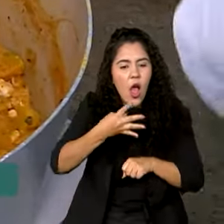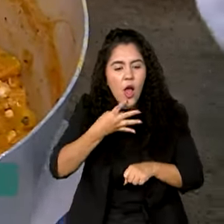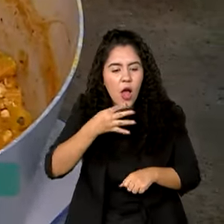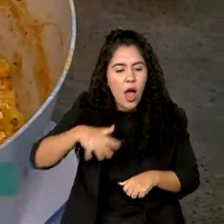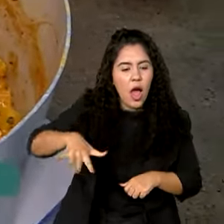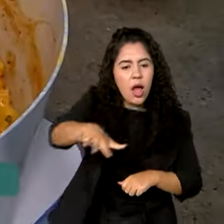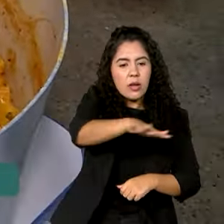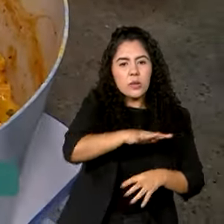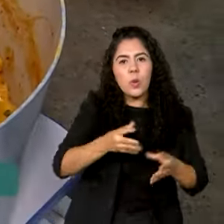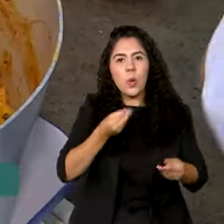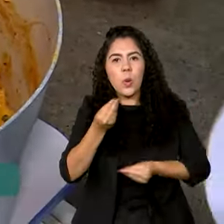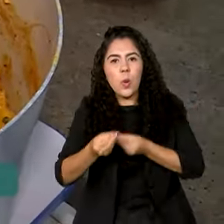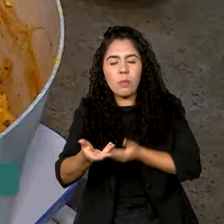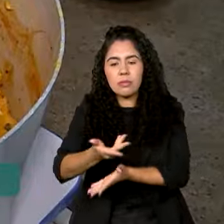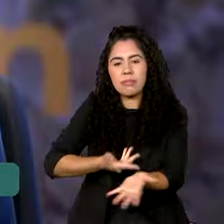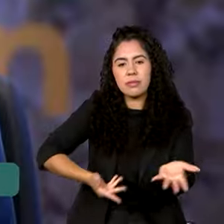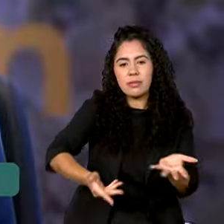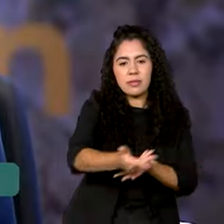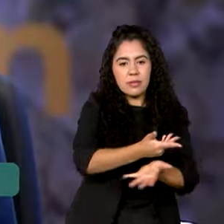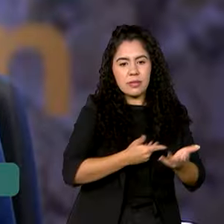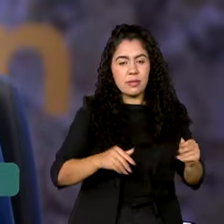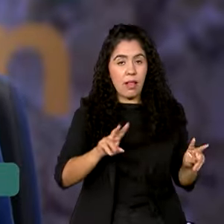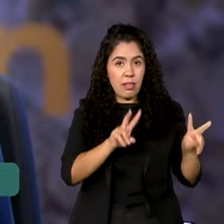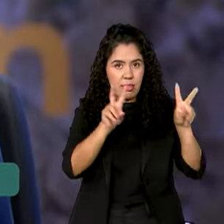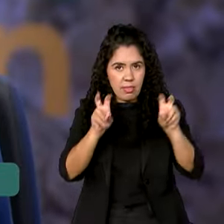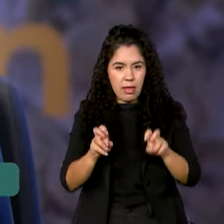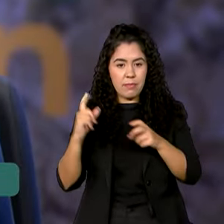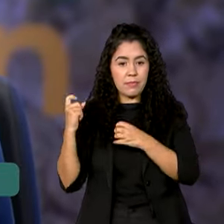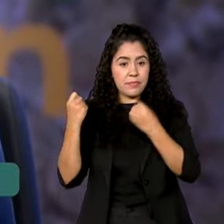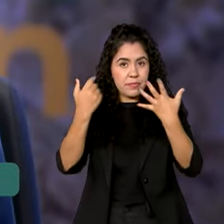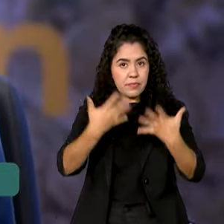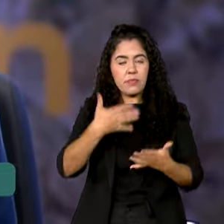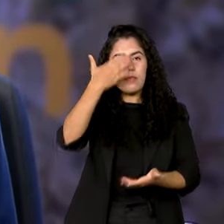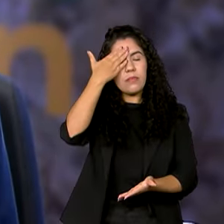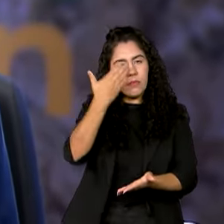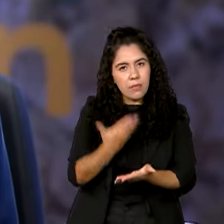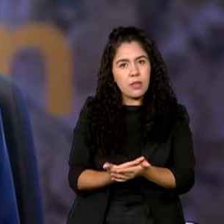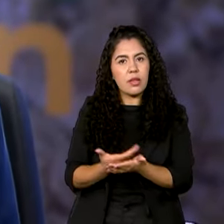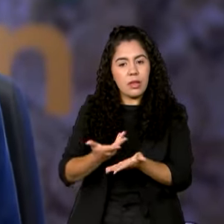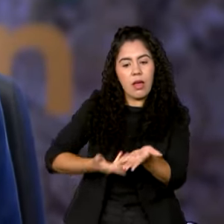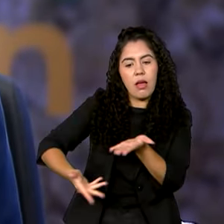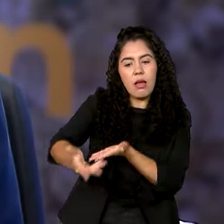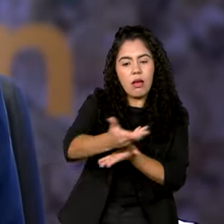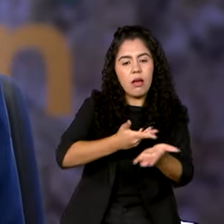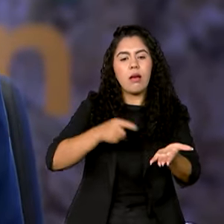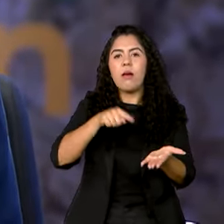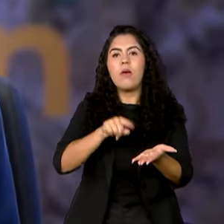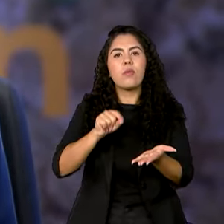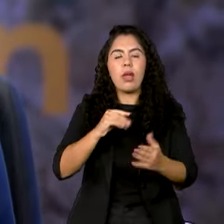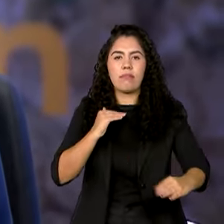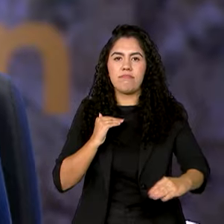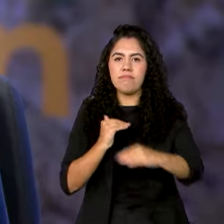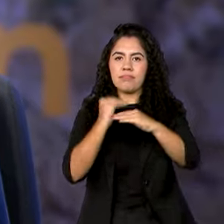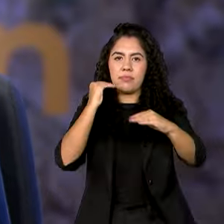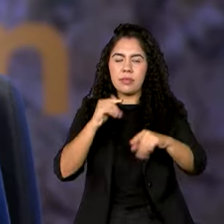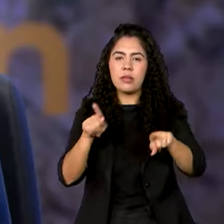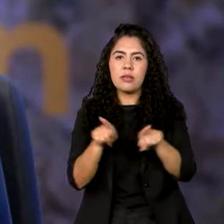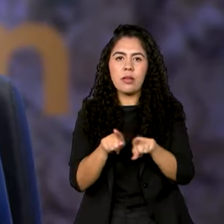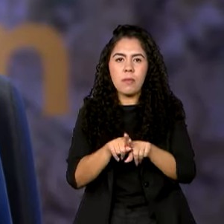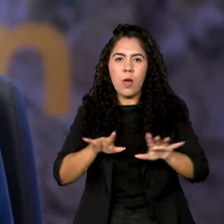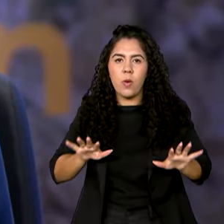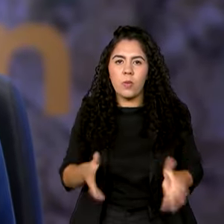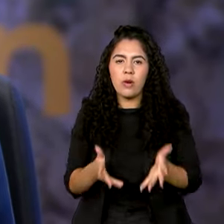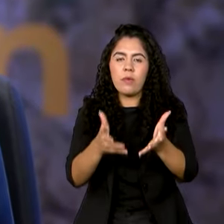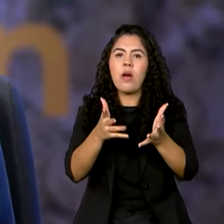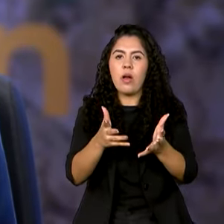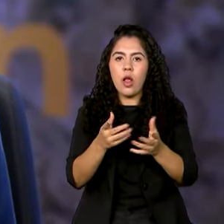trocas de experiências no tema. Nós acreditamos numa cooperação que é igualitária, que promove o desenvolvimento econômico e